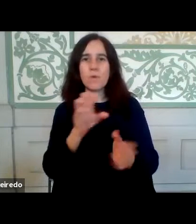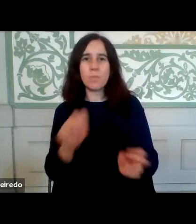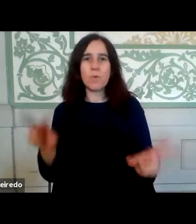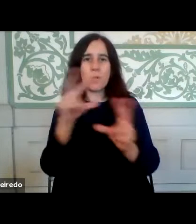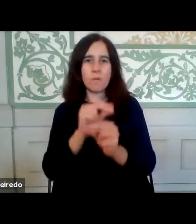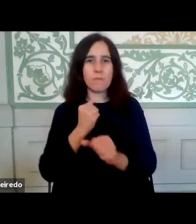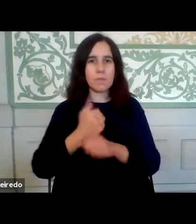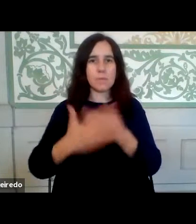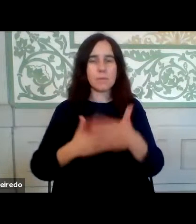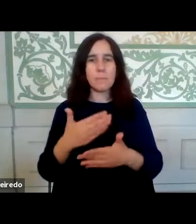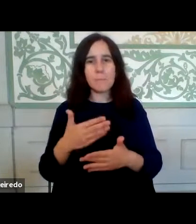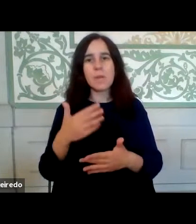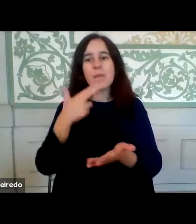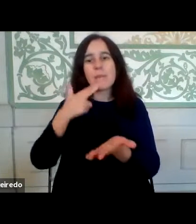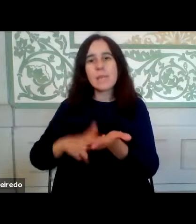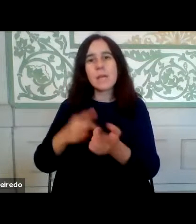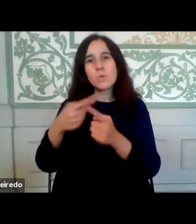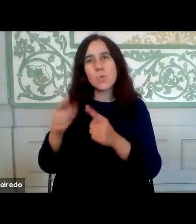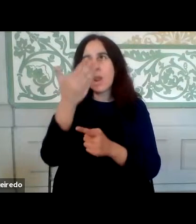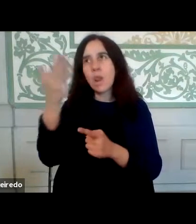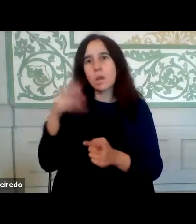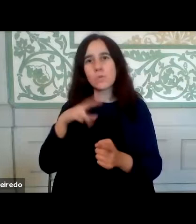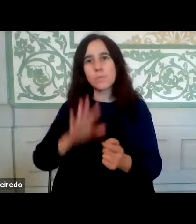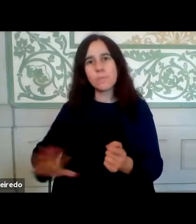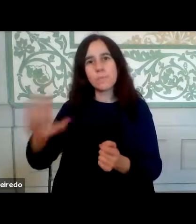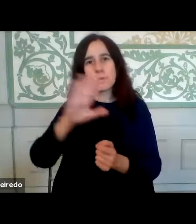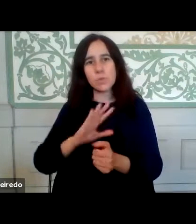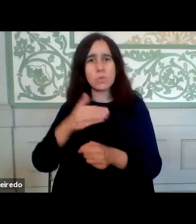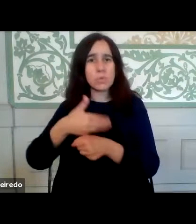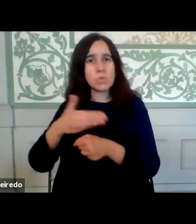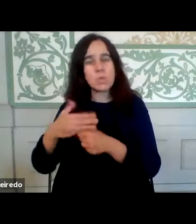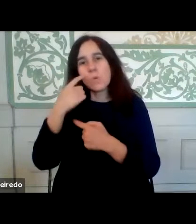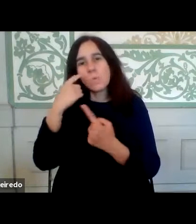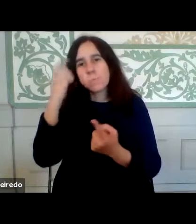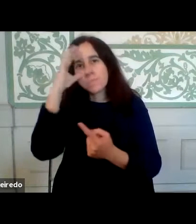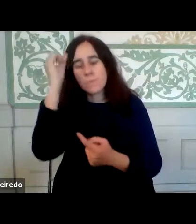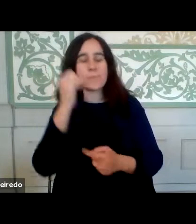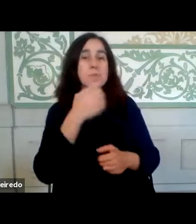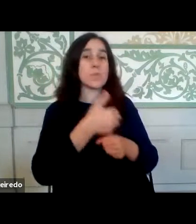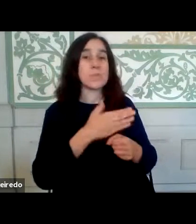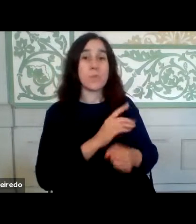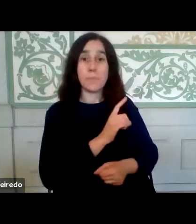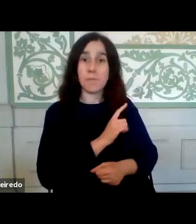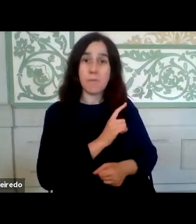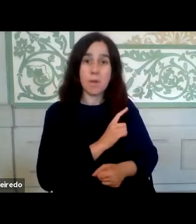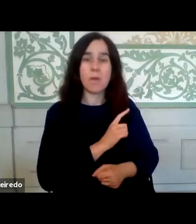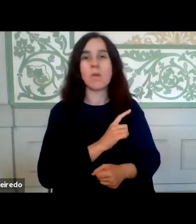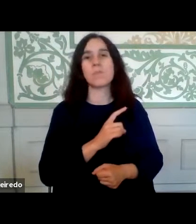trabalho para outras realidades do país, no setor privado, no